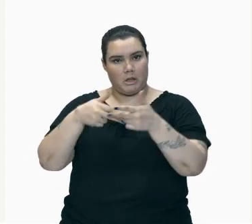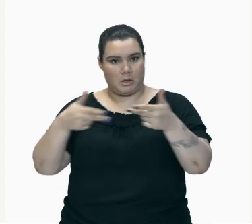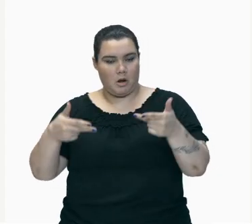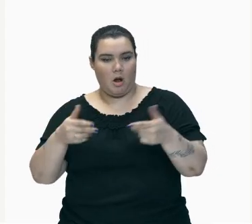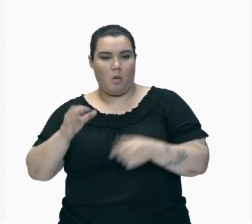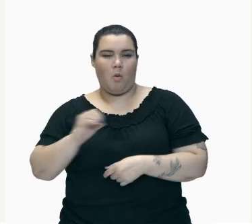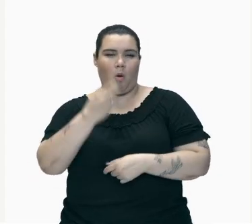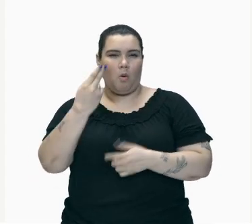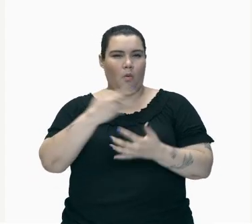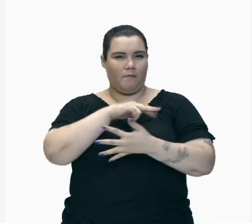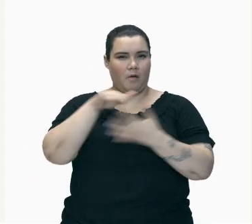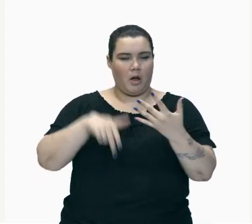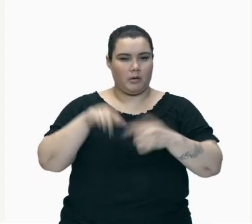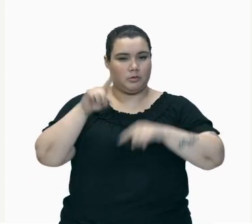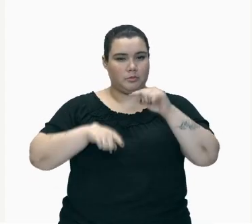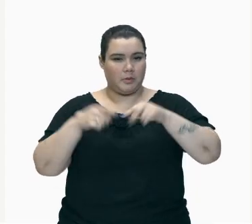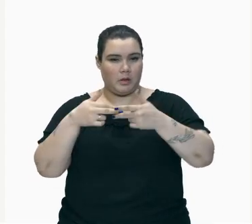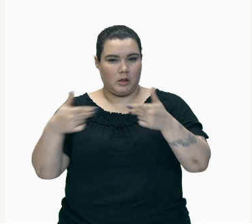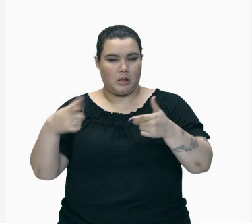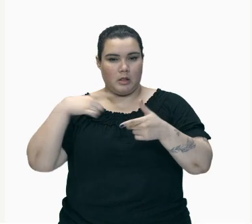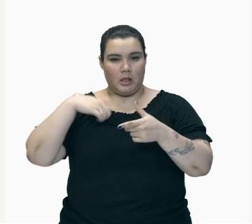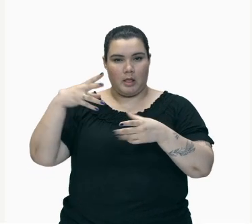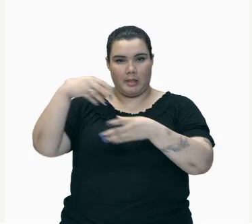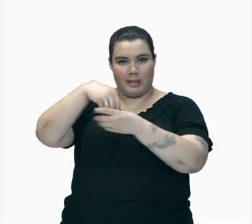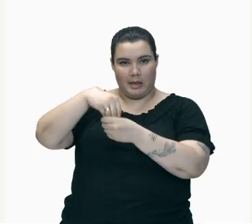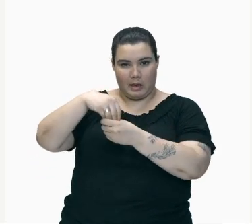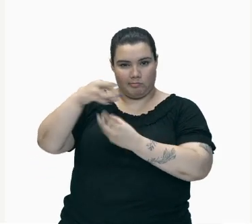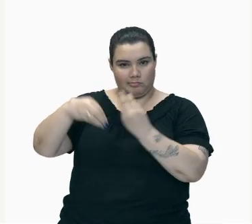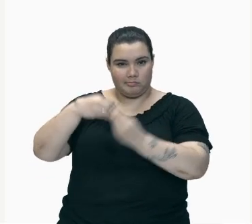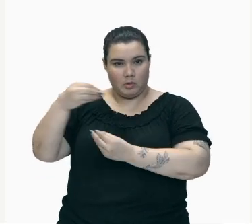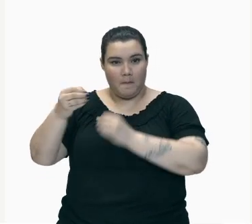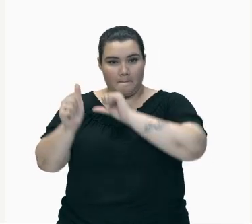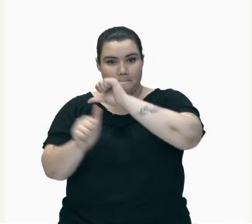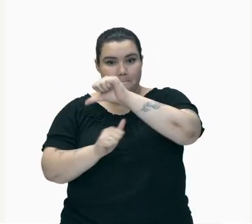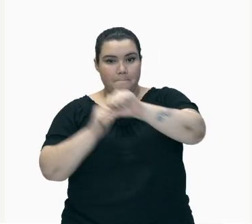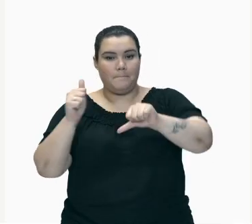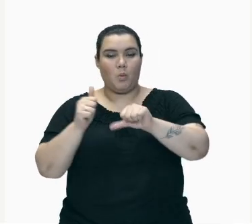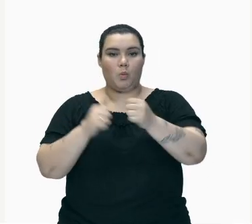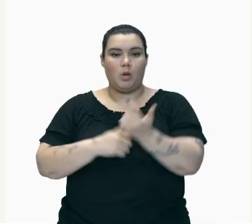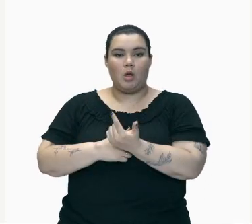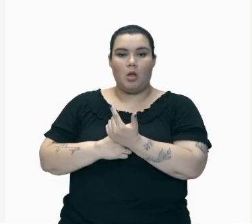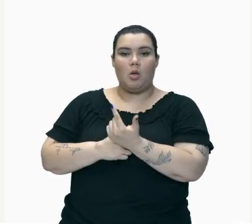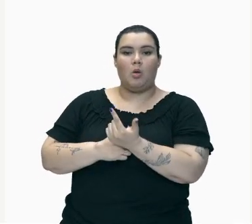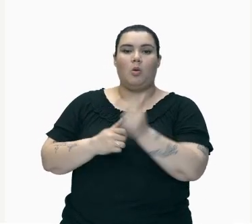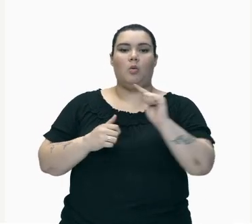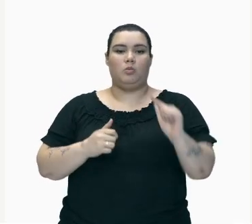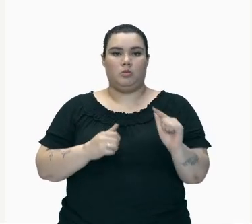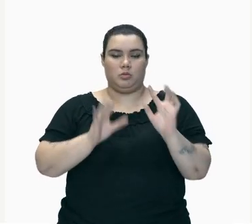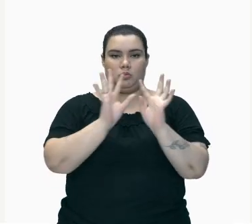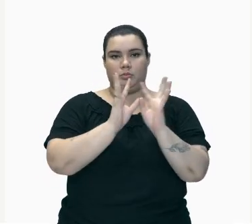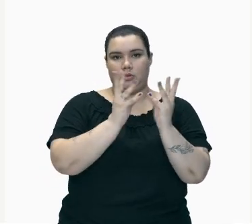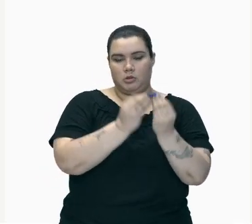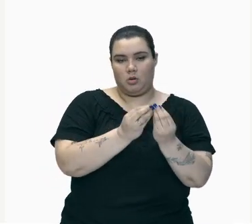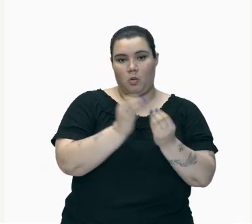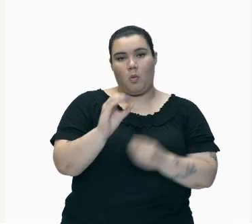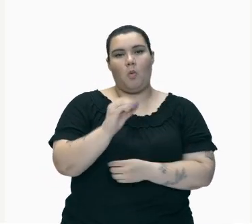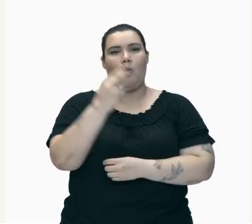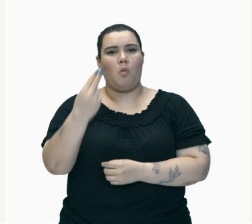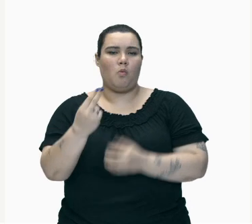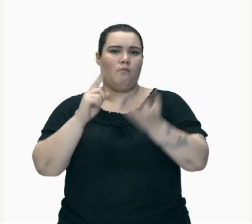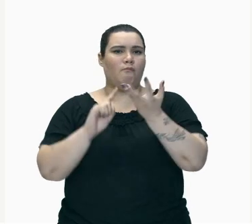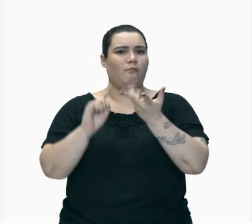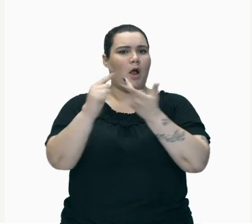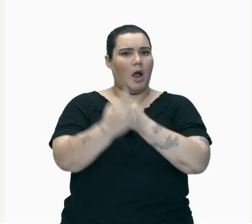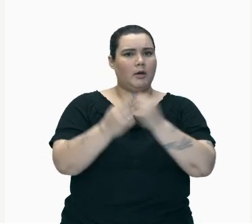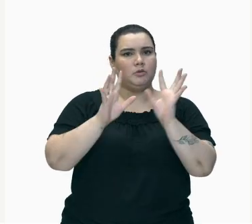materiais Presentes No sistema Inicial São Transformados Em outra Substância Ou em